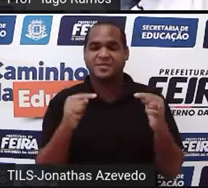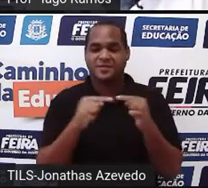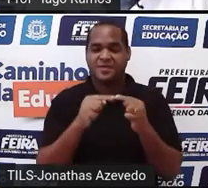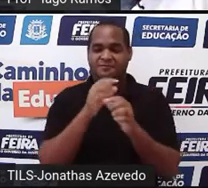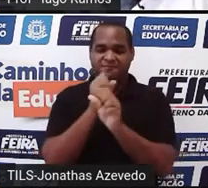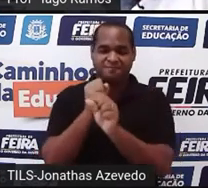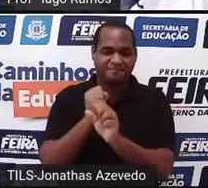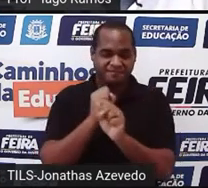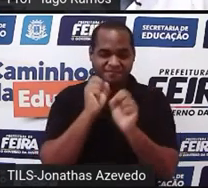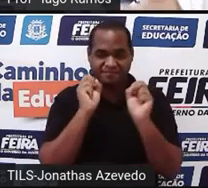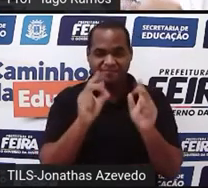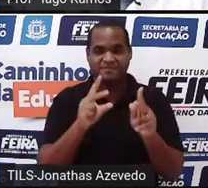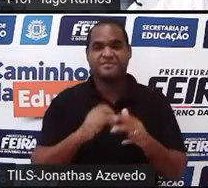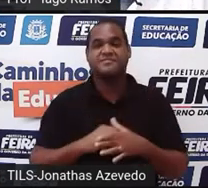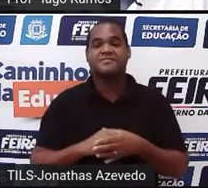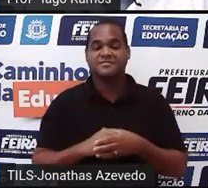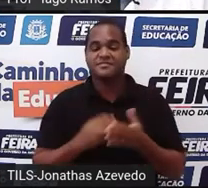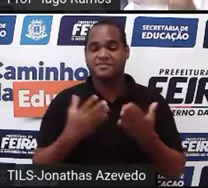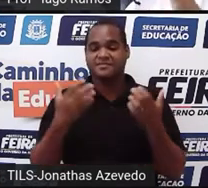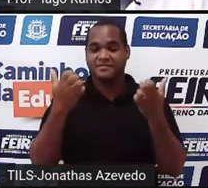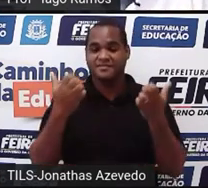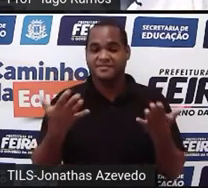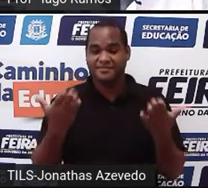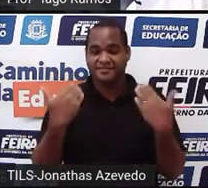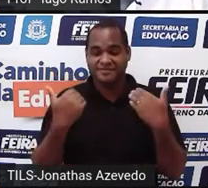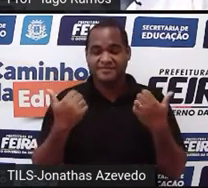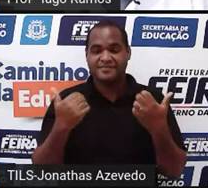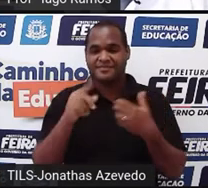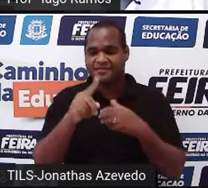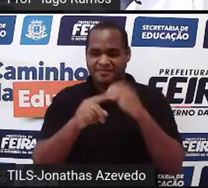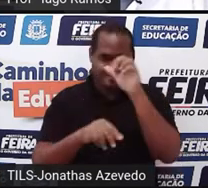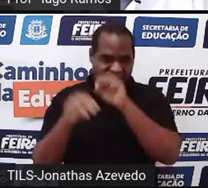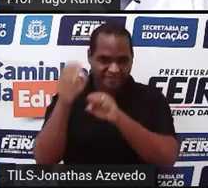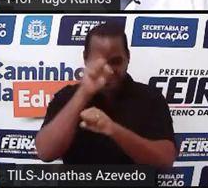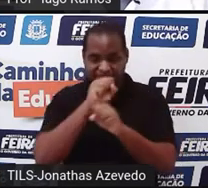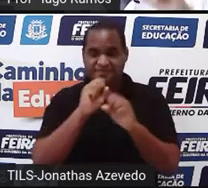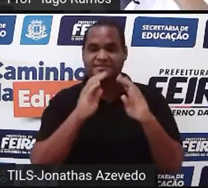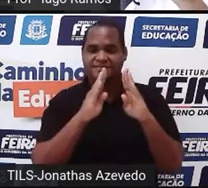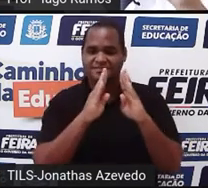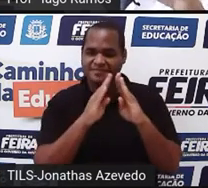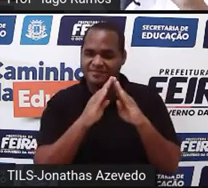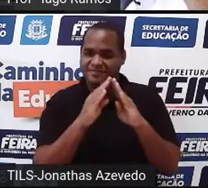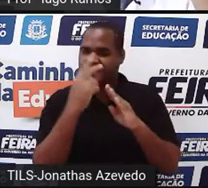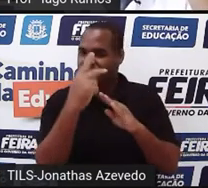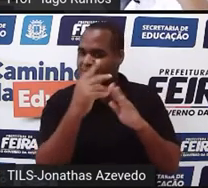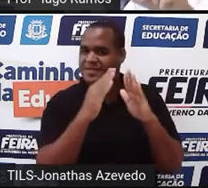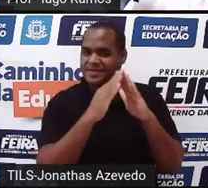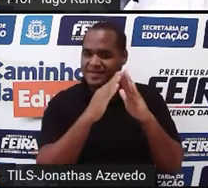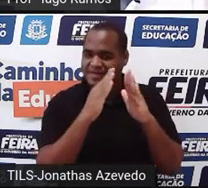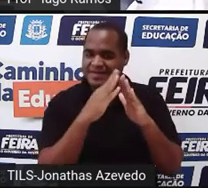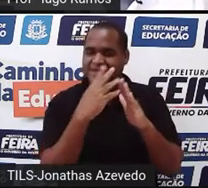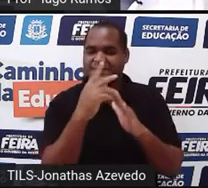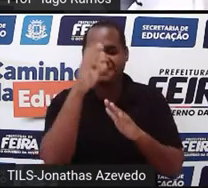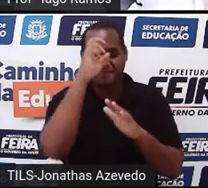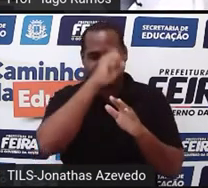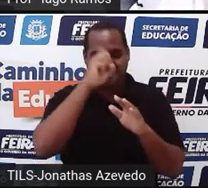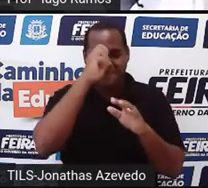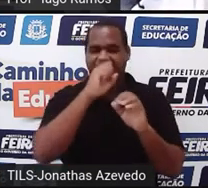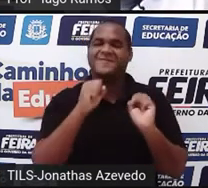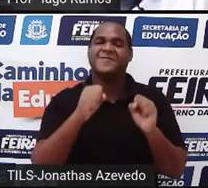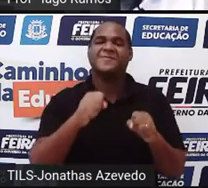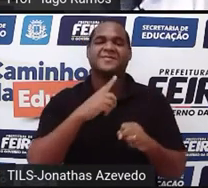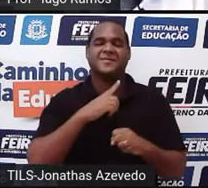cálculos, tá bom? Então, vamos lá. Vamos aprender aí em casa, né? Você está aí em casa, vamos aprender, tá bom?